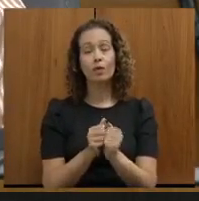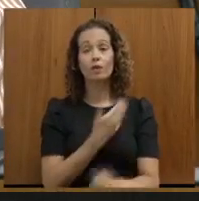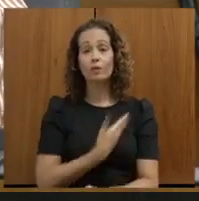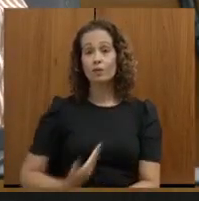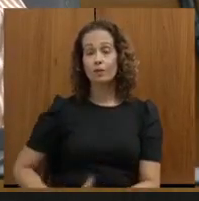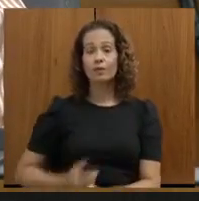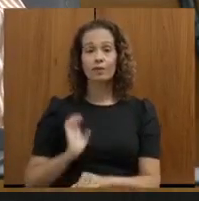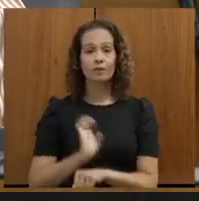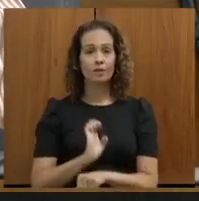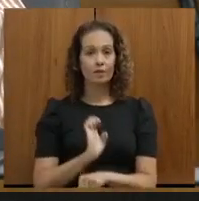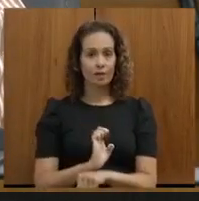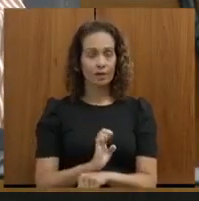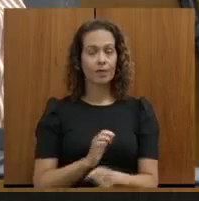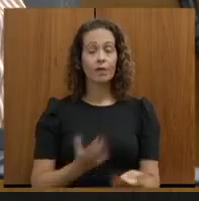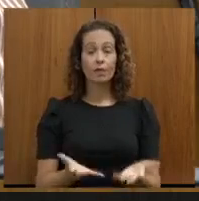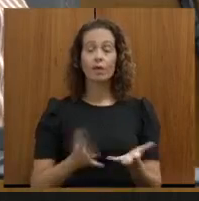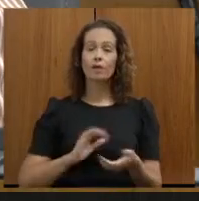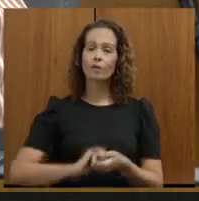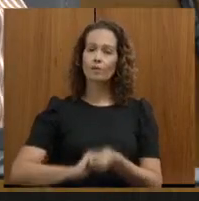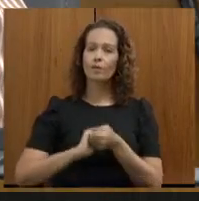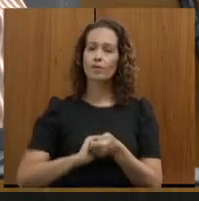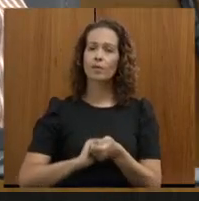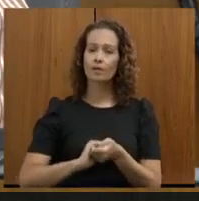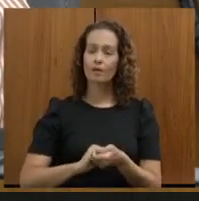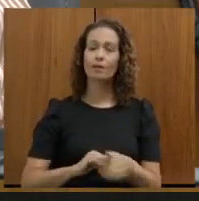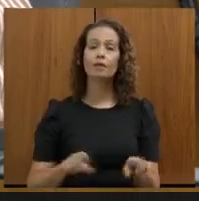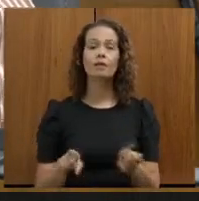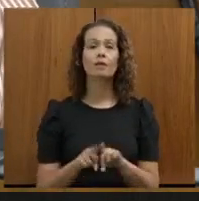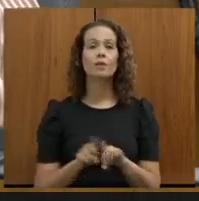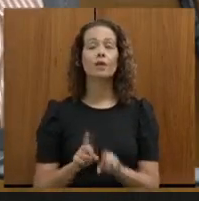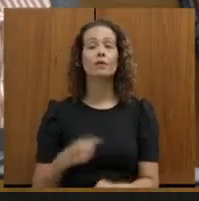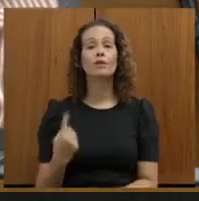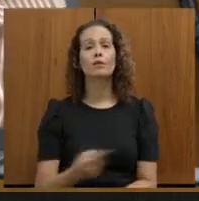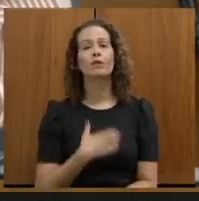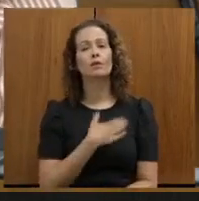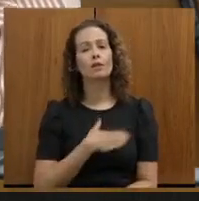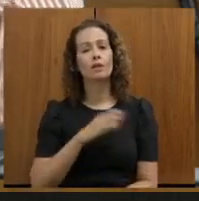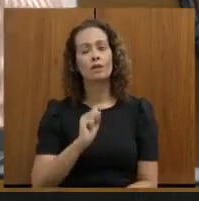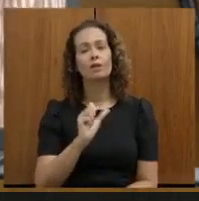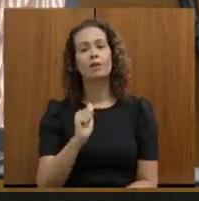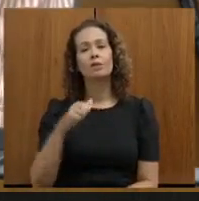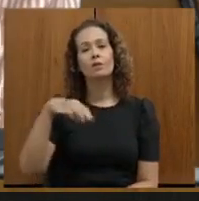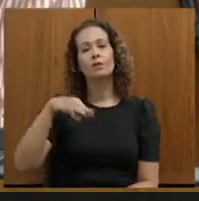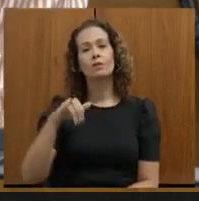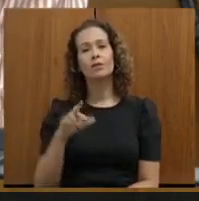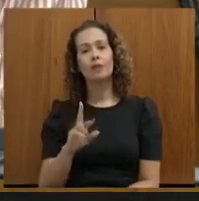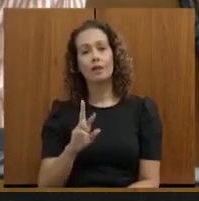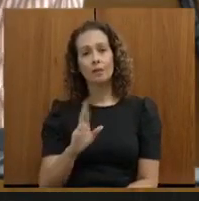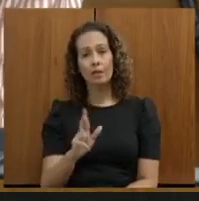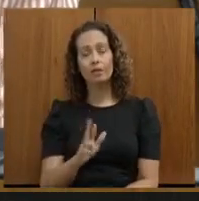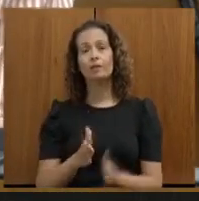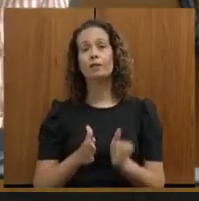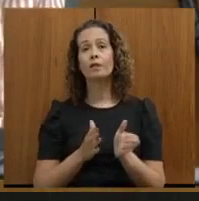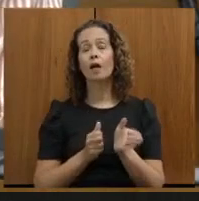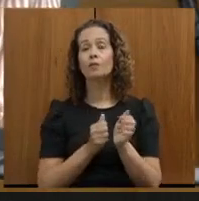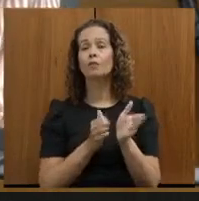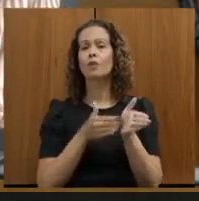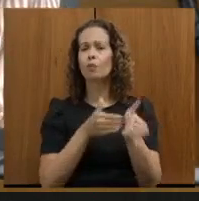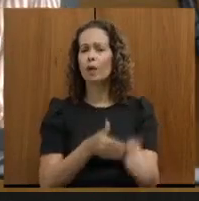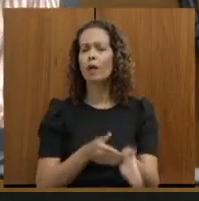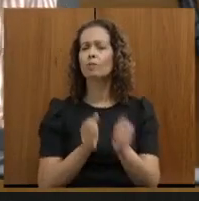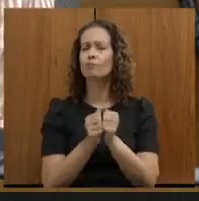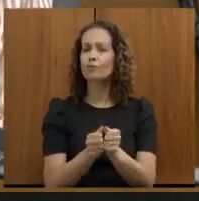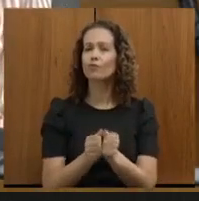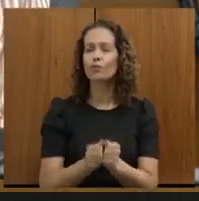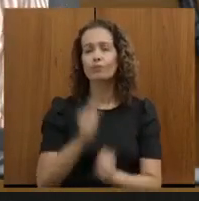do Estado. Eu quero cumprimentar aqui o nosso querido Samir, lá da SEGOV, que está acompanhando o nosso